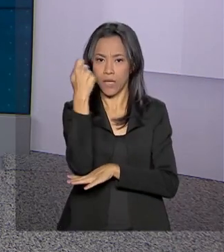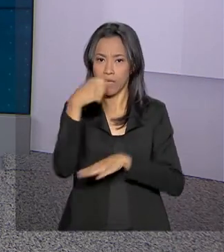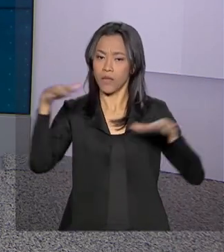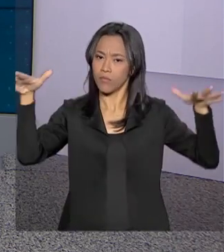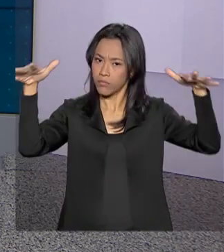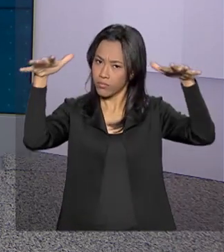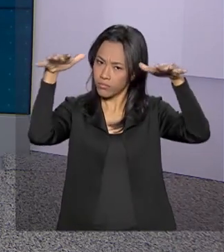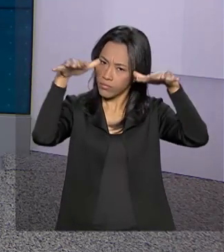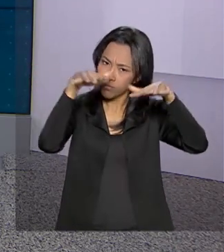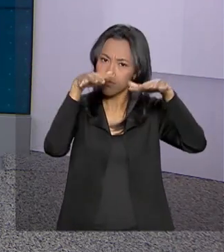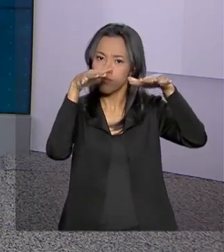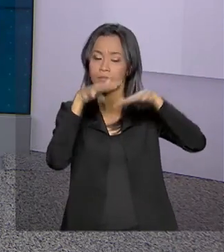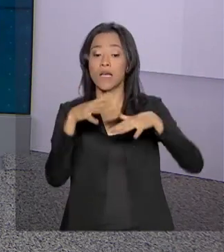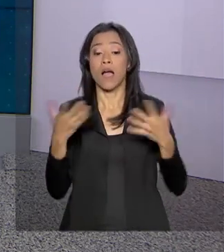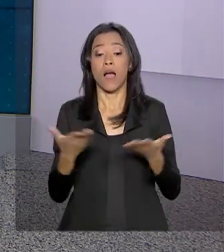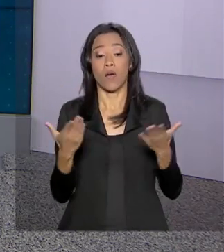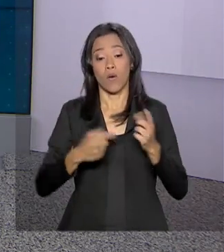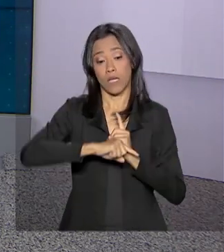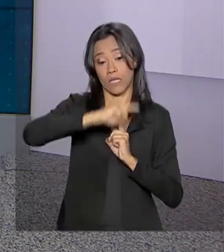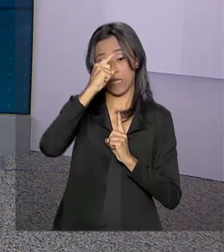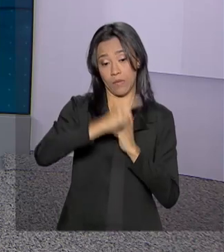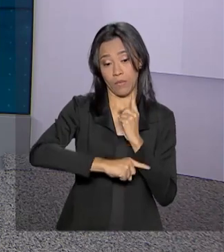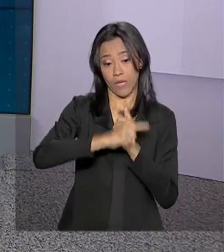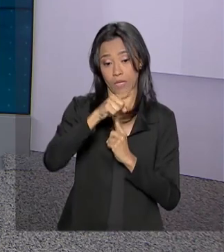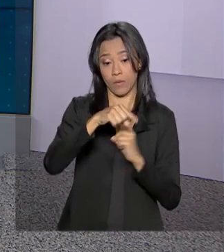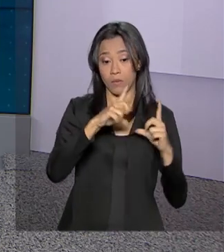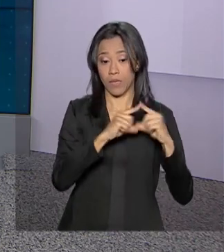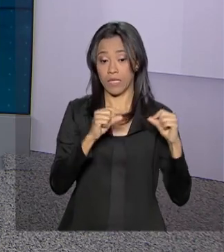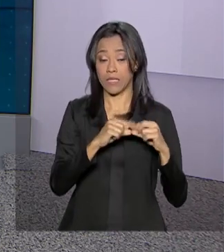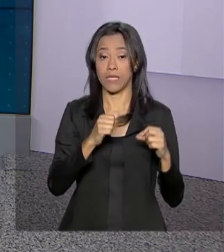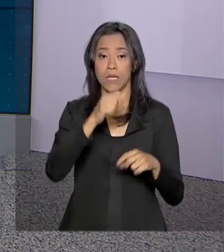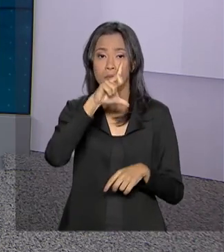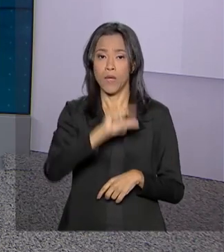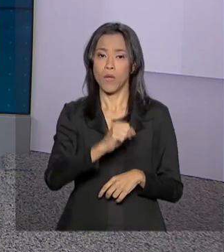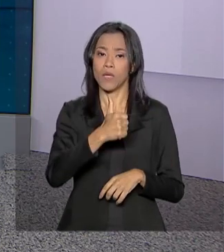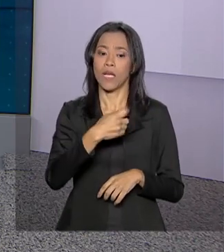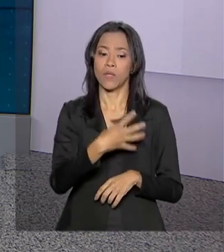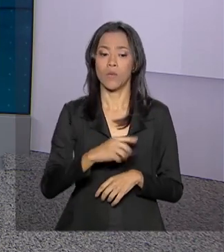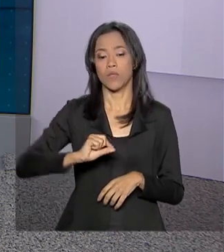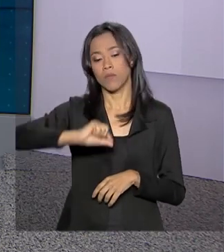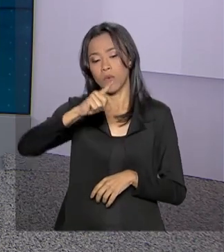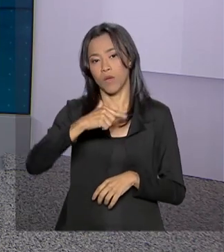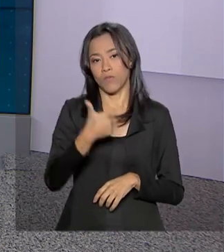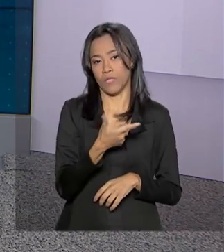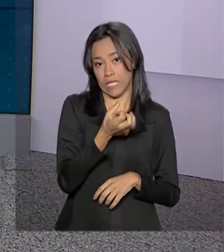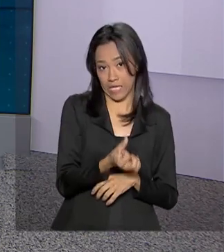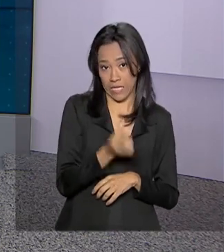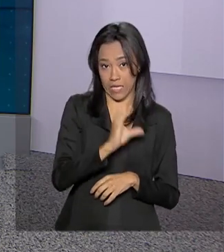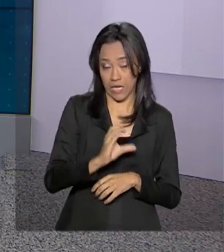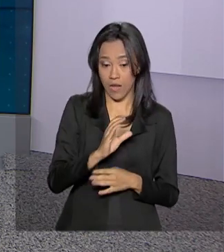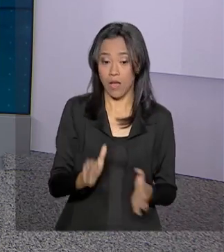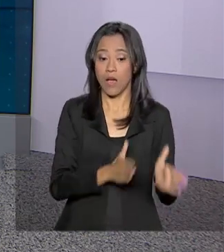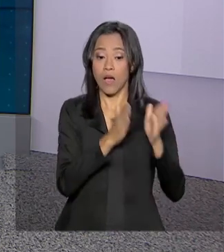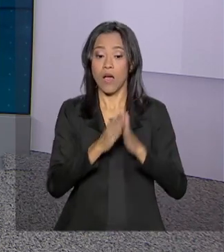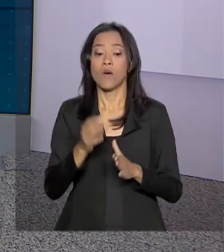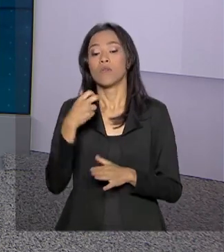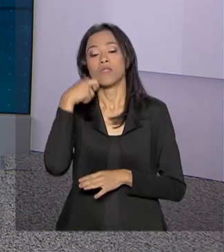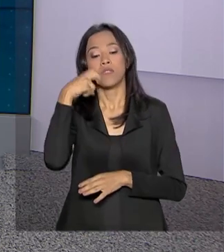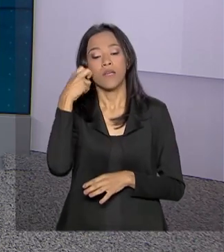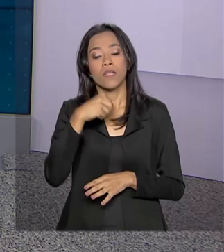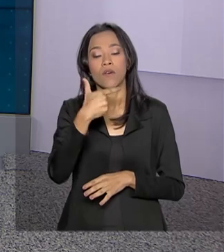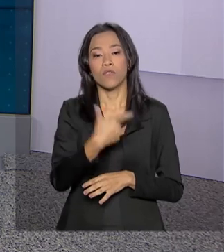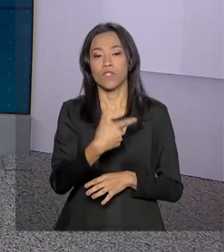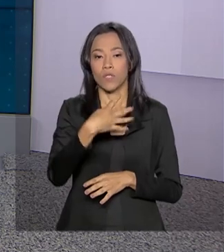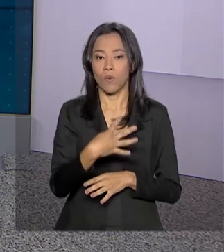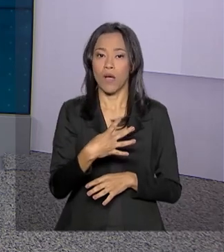A gente troca agora o mapa das temperaturas mínimas e máximas. Brasília, mínima de 14 e máxima de 26 graus. Natal, mínima de 24 e